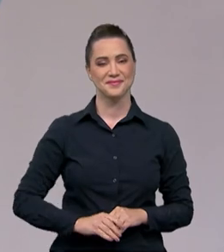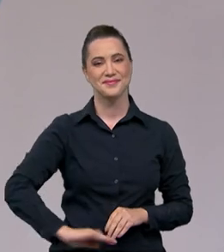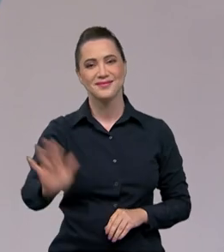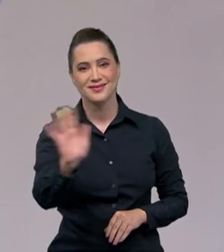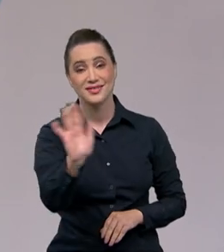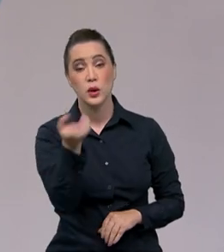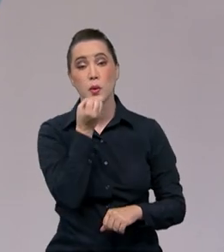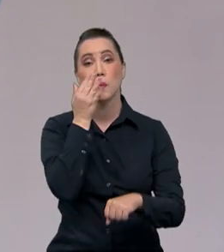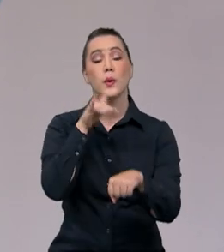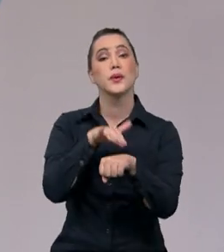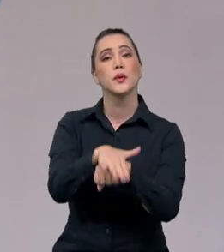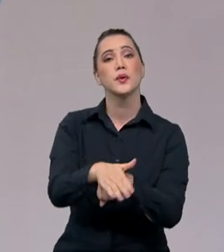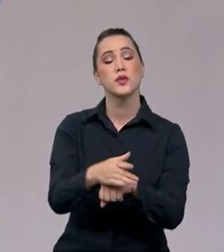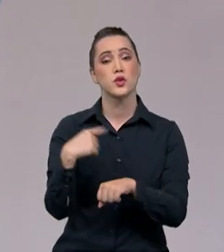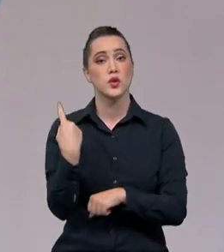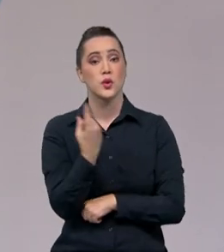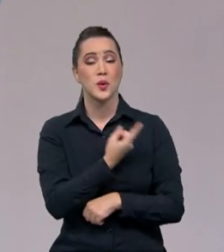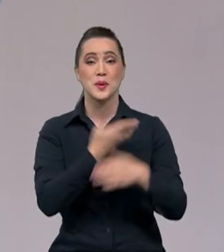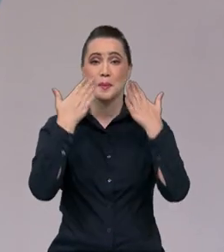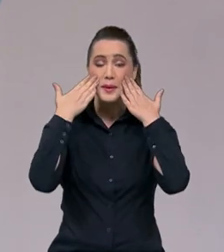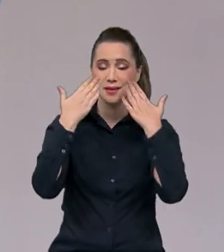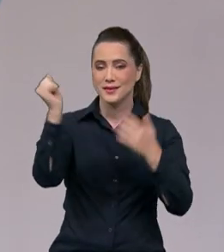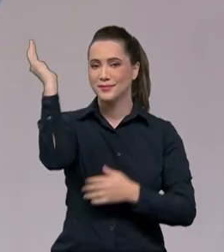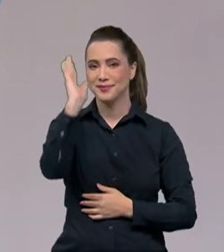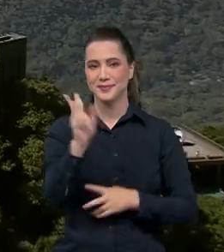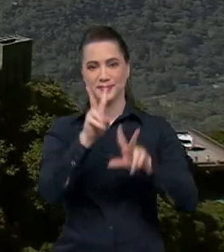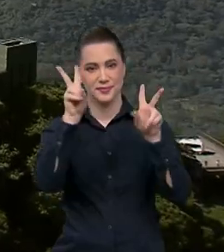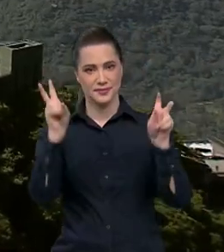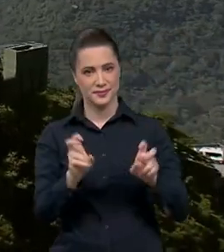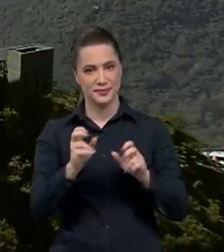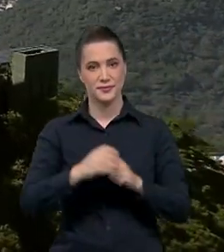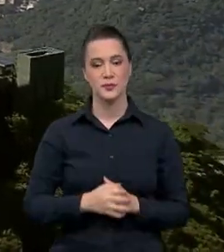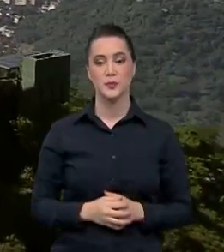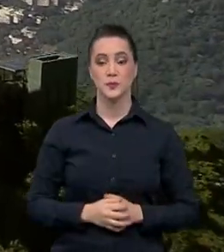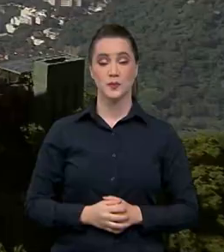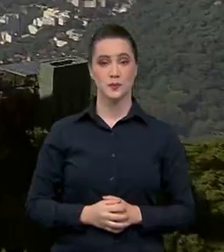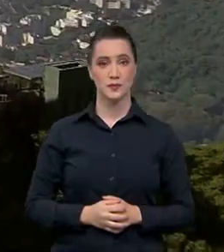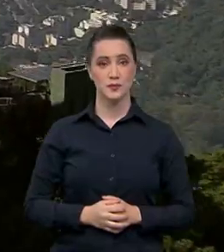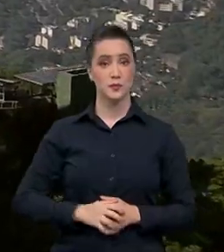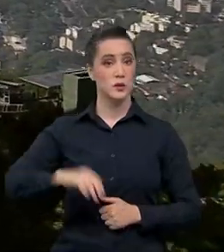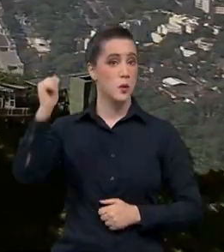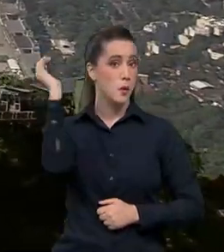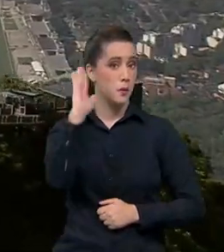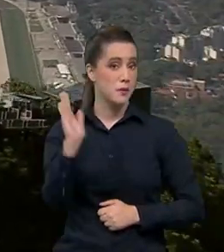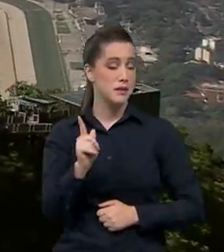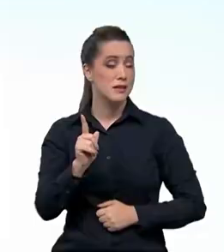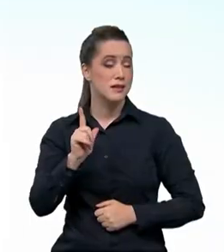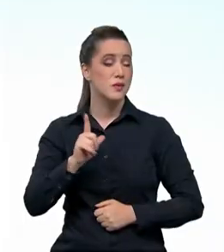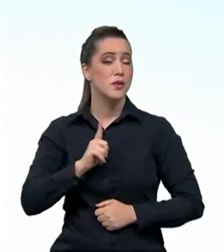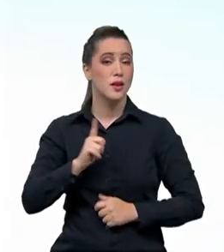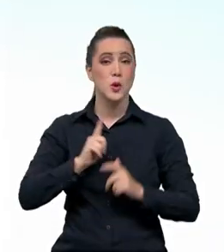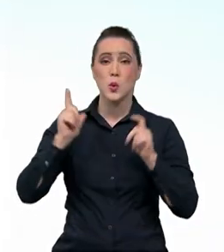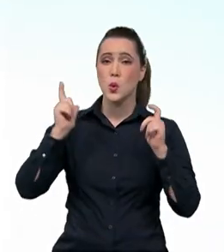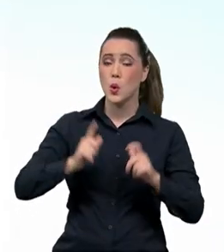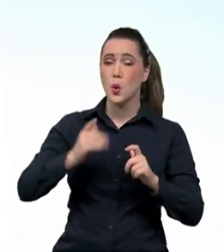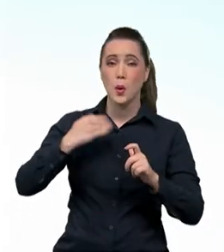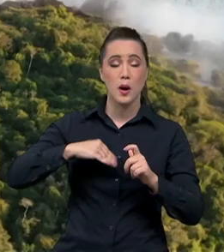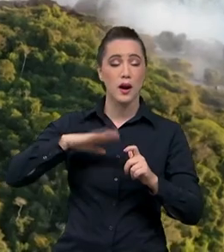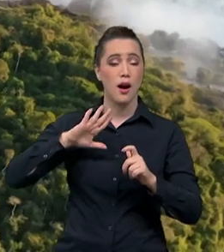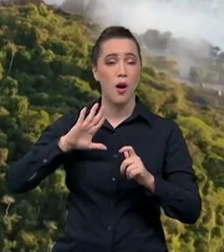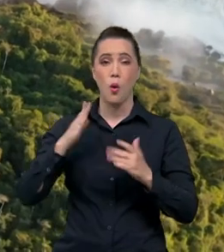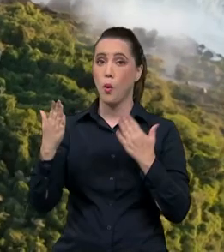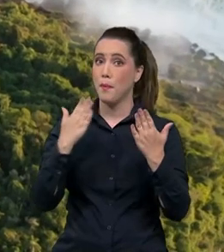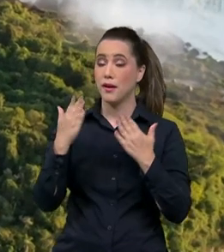Olá, boa noite! Estamos no ar com o Brasil em Pauta. O Brasil tem uma das sete maravilhas do mundo